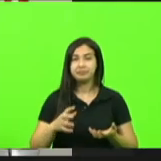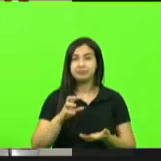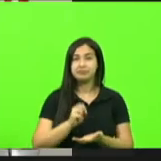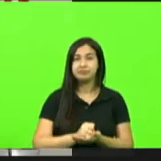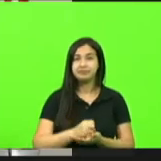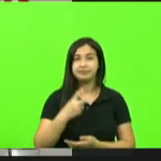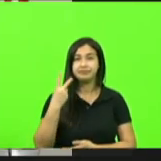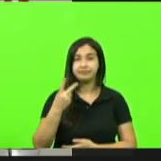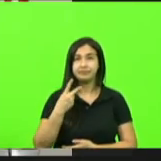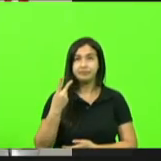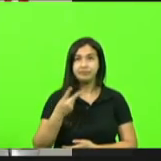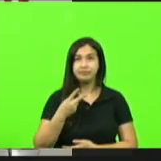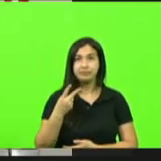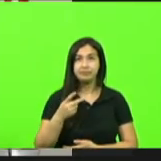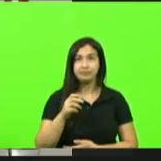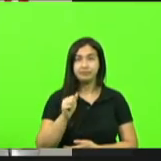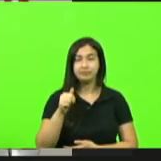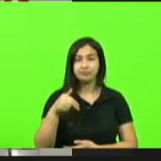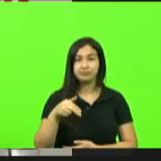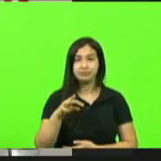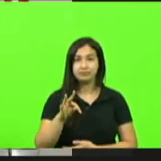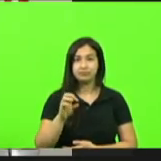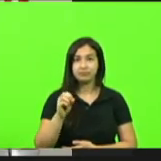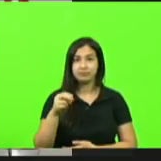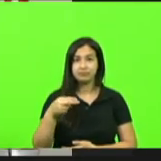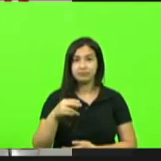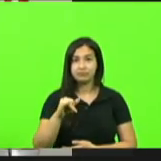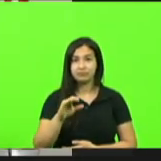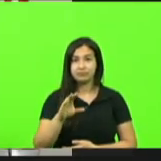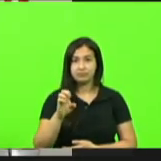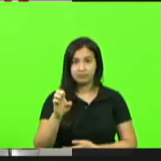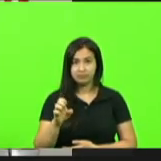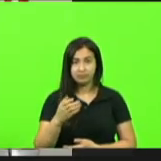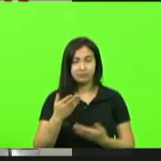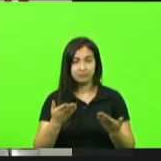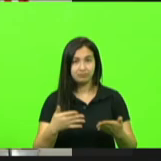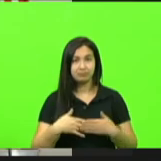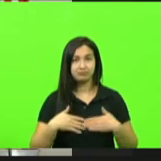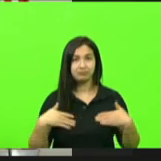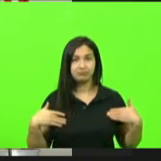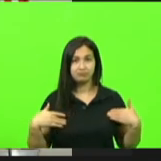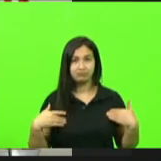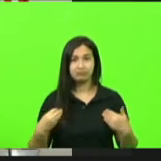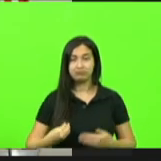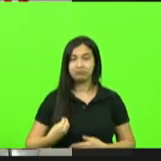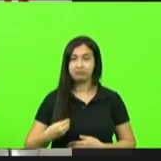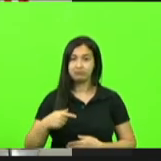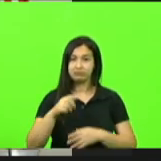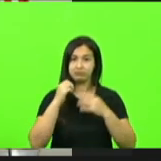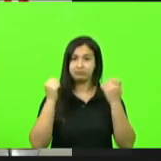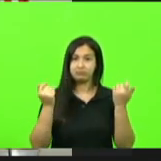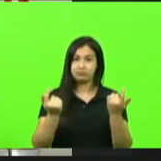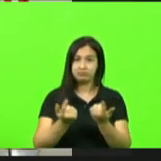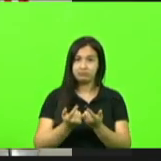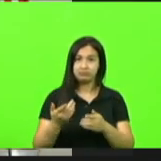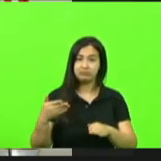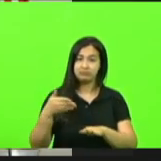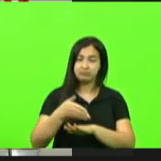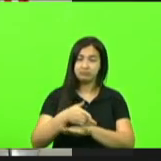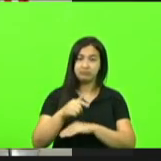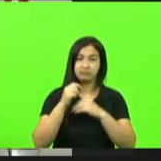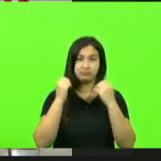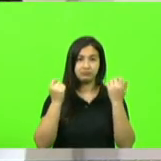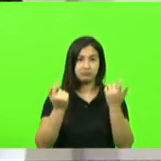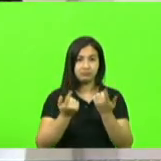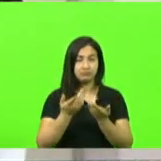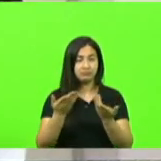vereadora Vanice Baldiceira que nos honra com sua presença aqui prestigiando a nossa sessão que é lá da nossa